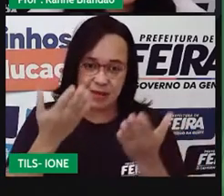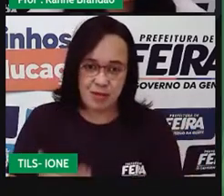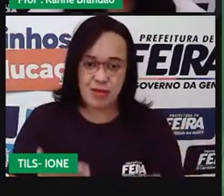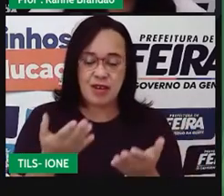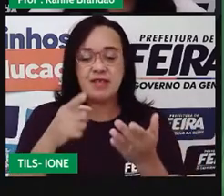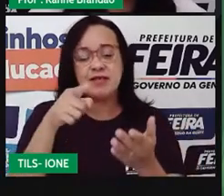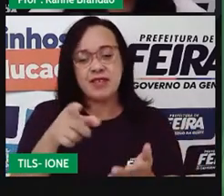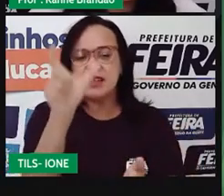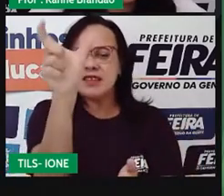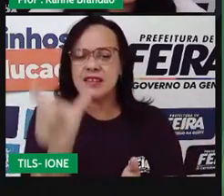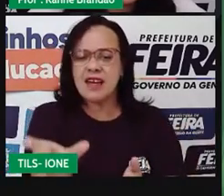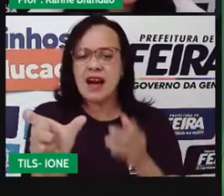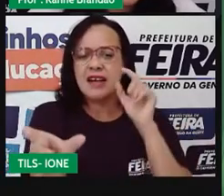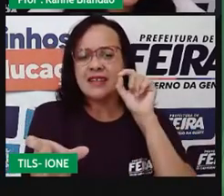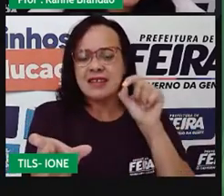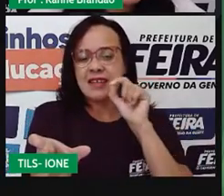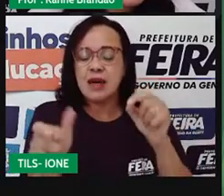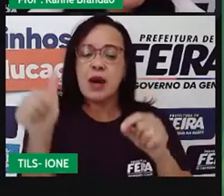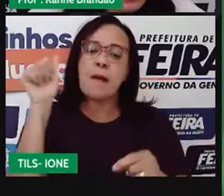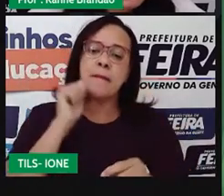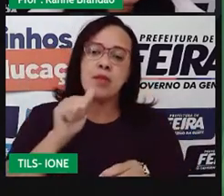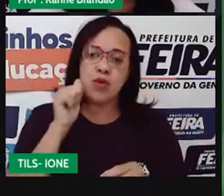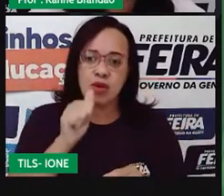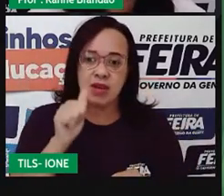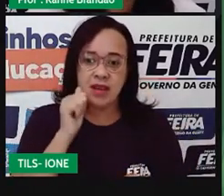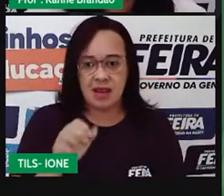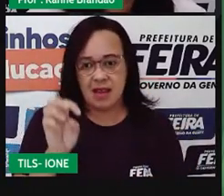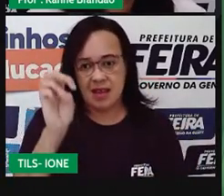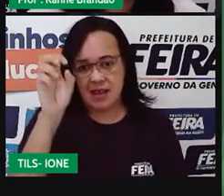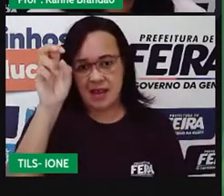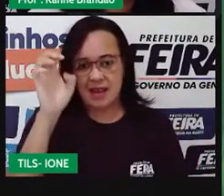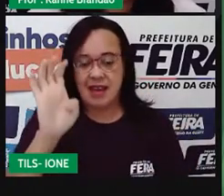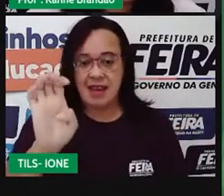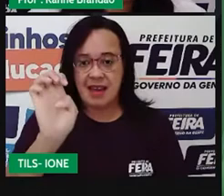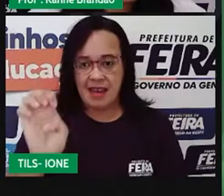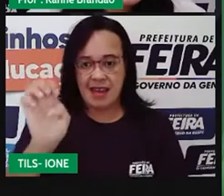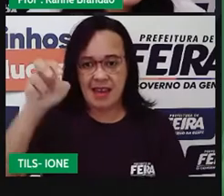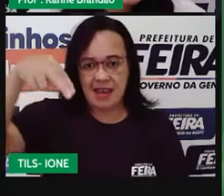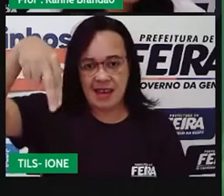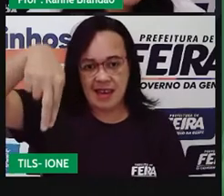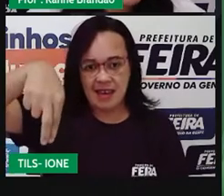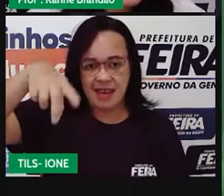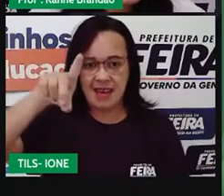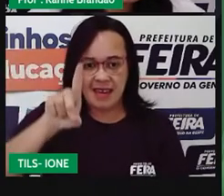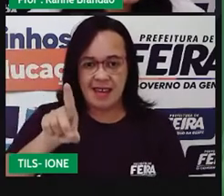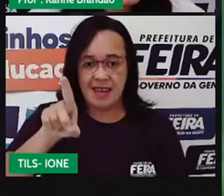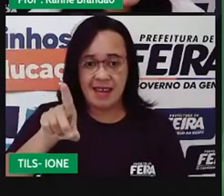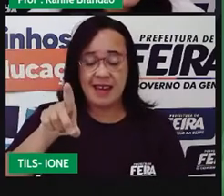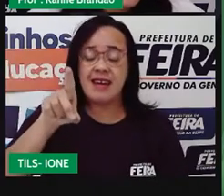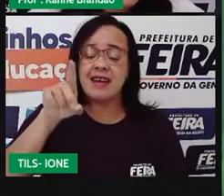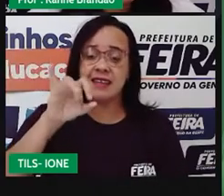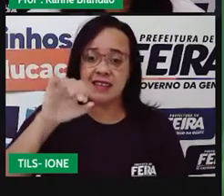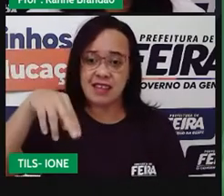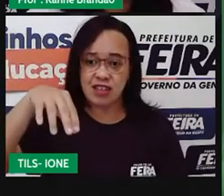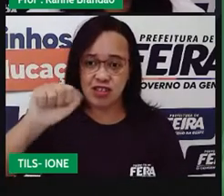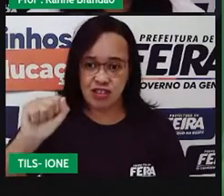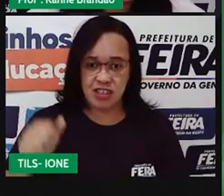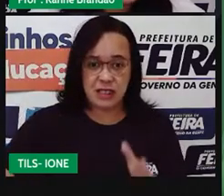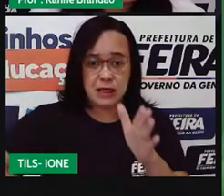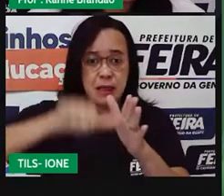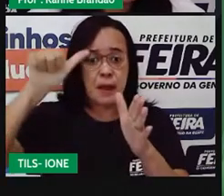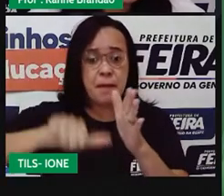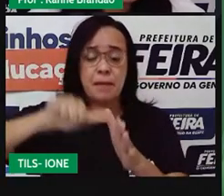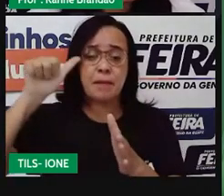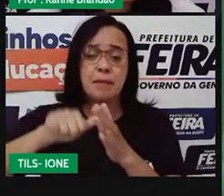figura de Enedina Alves Marques, ela foi a primeira mulher a se formar em engenharia no